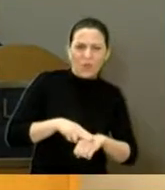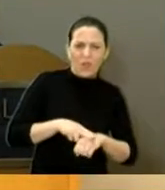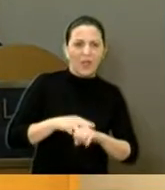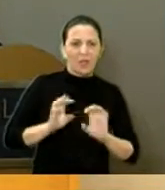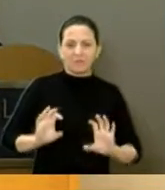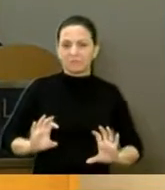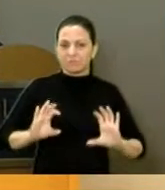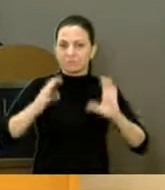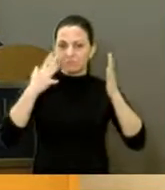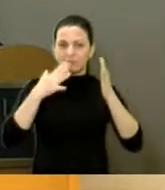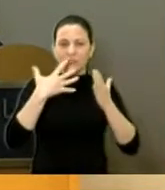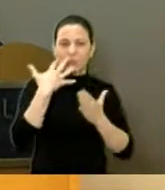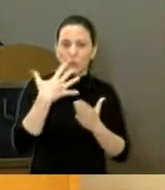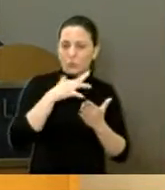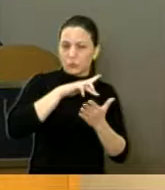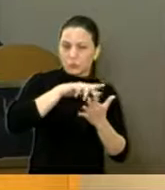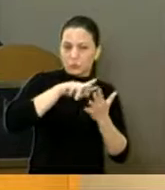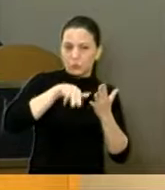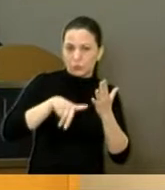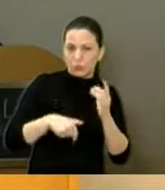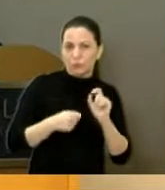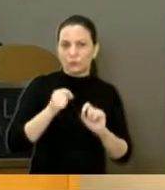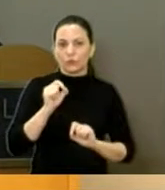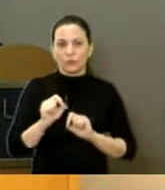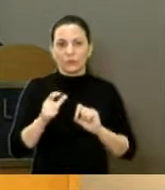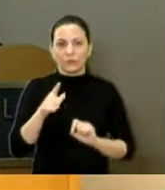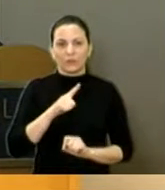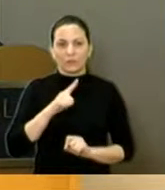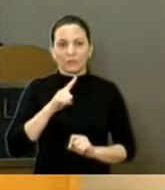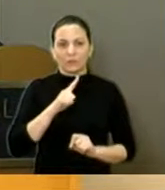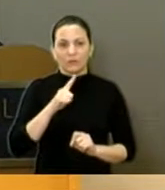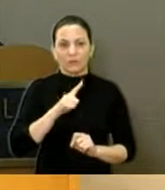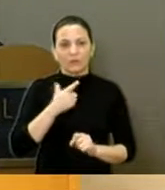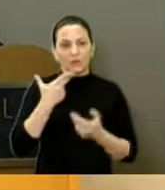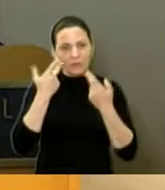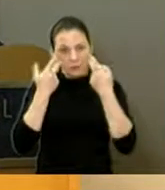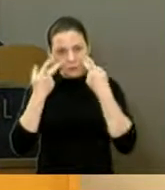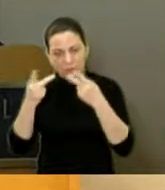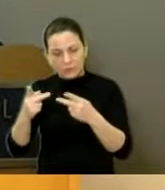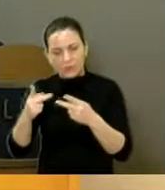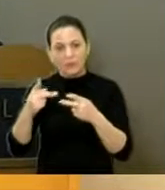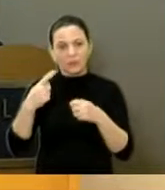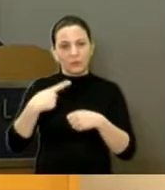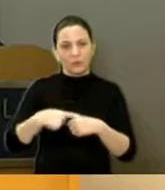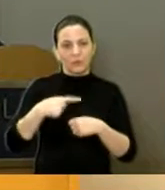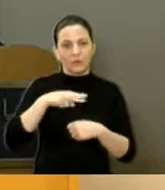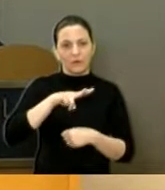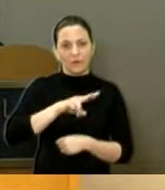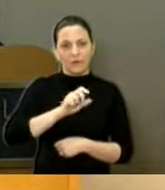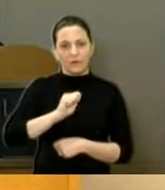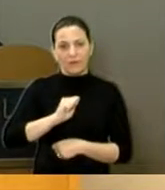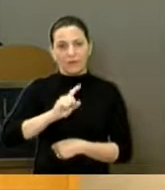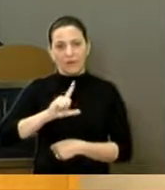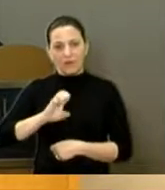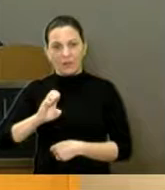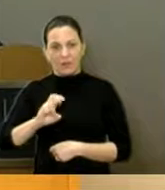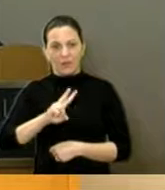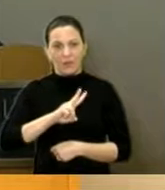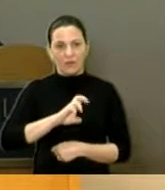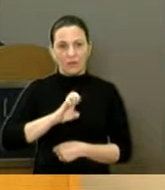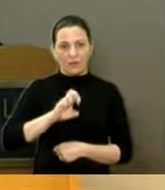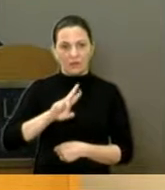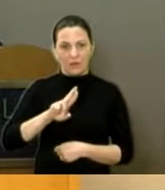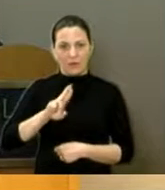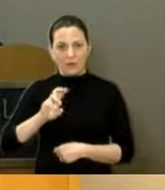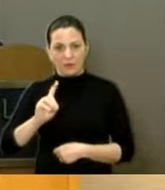também, e eu fui convidado a fazer uma visita ao pessoal do Vale Verde, também com pessoas